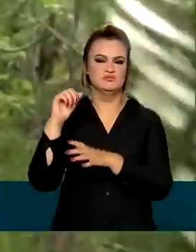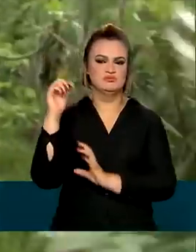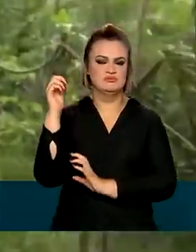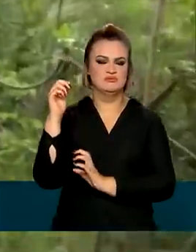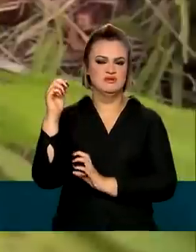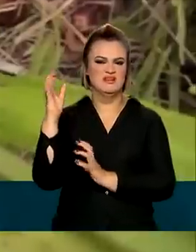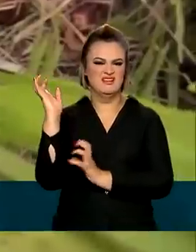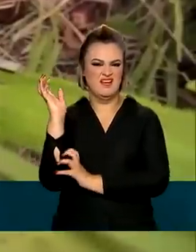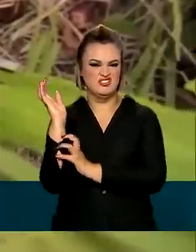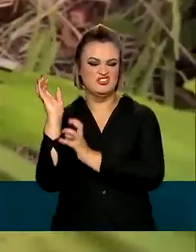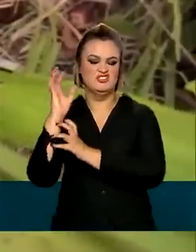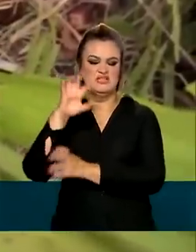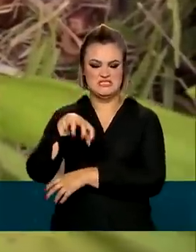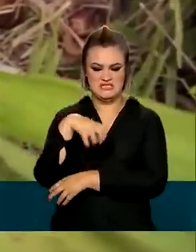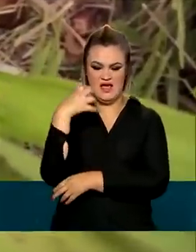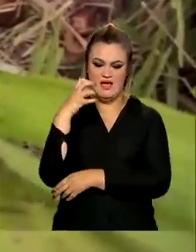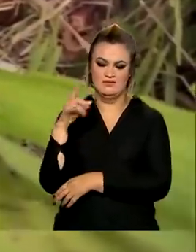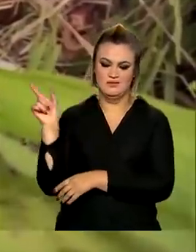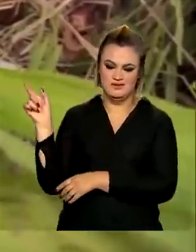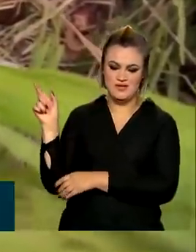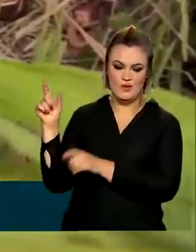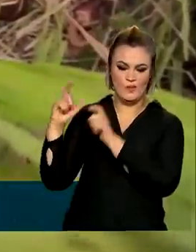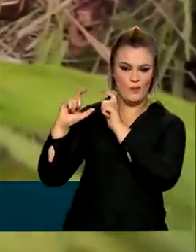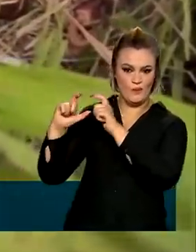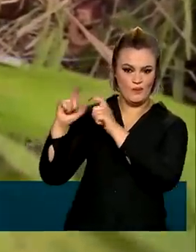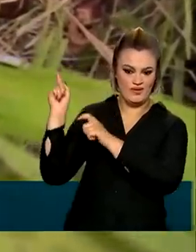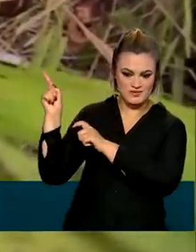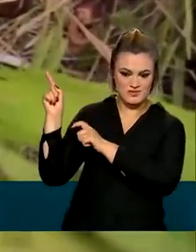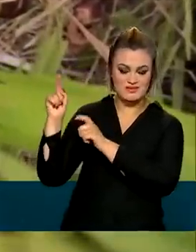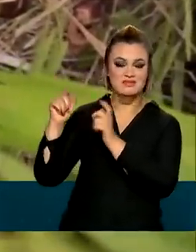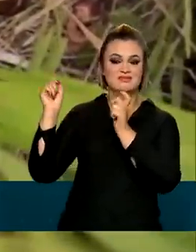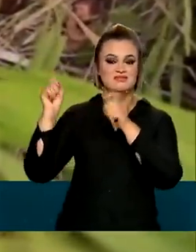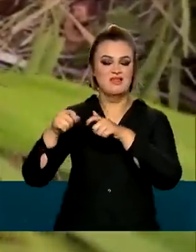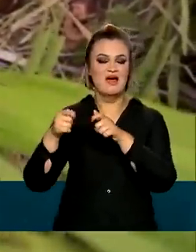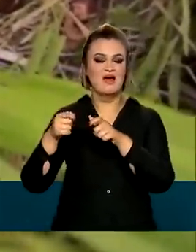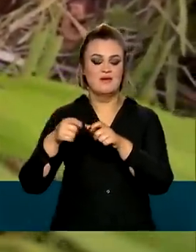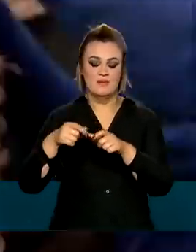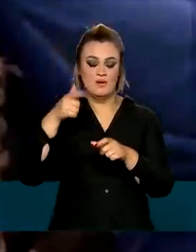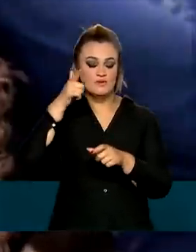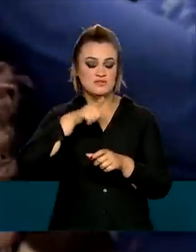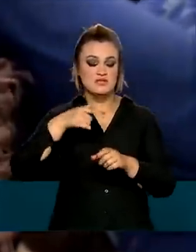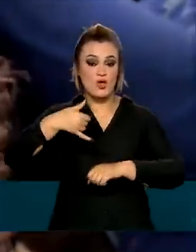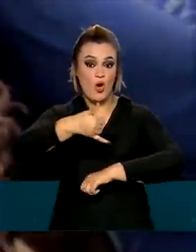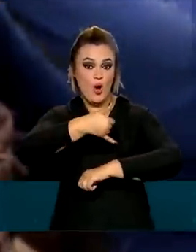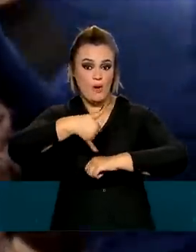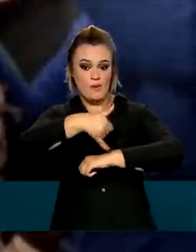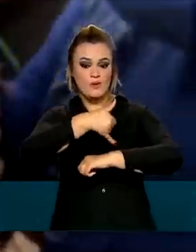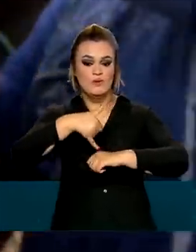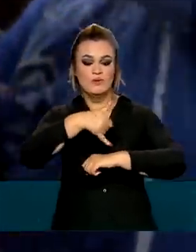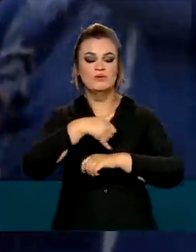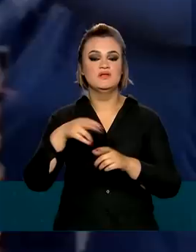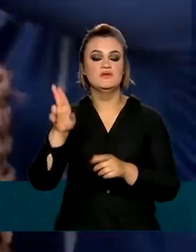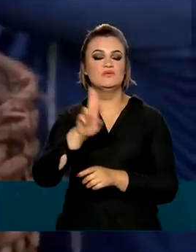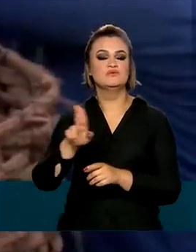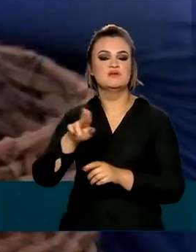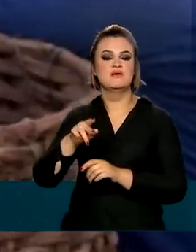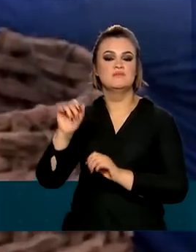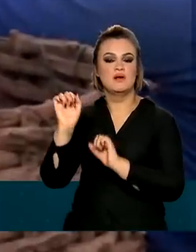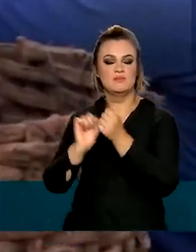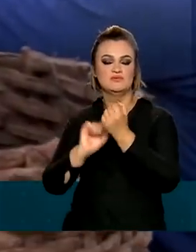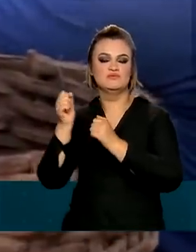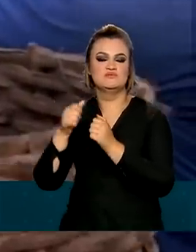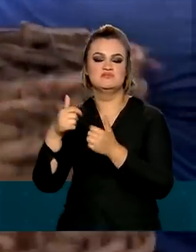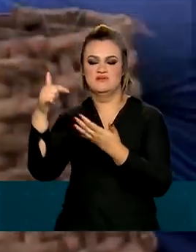e Amazônia. Esse é o babassu. Da castanha, pode ser extraído um óleo, usado, por exemplo, na fabricação de